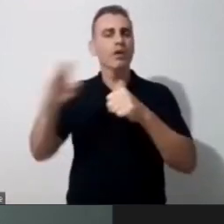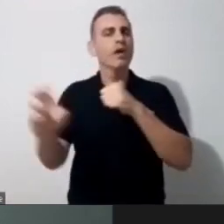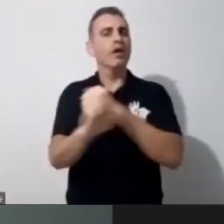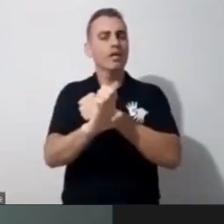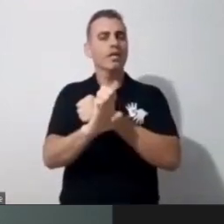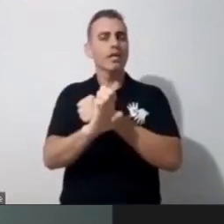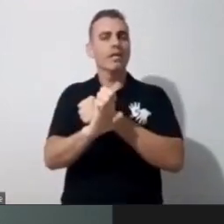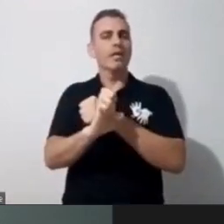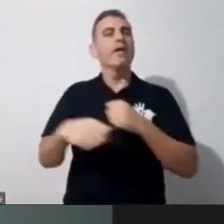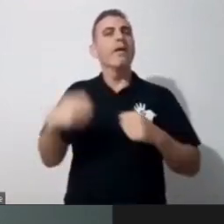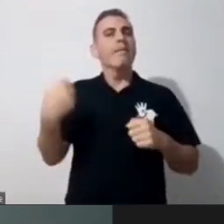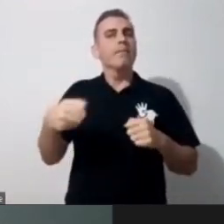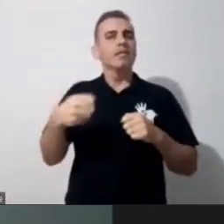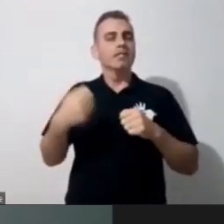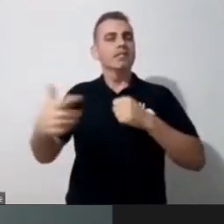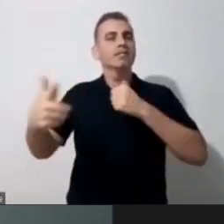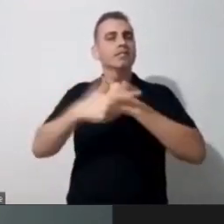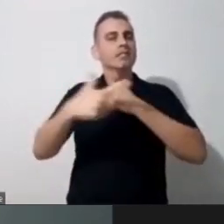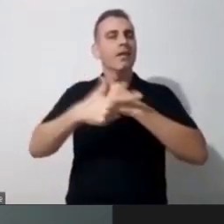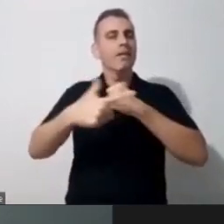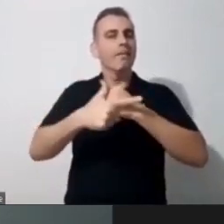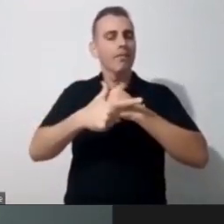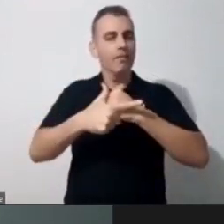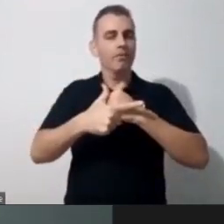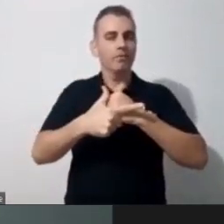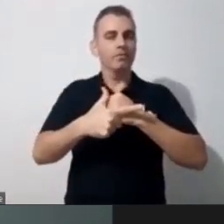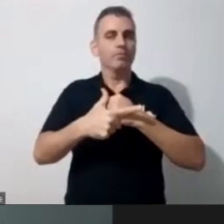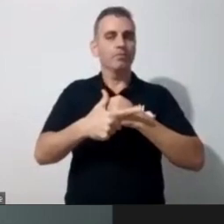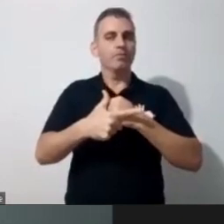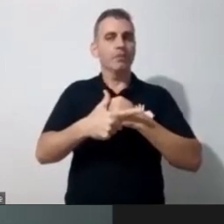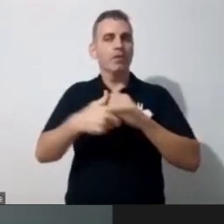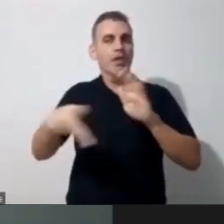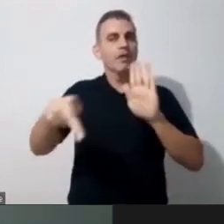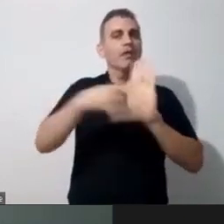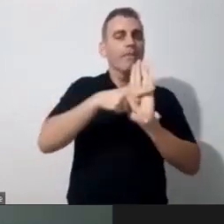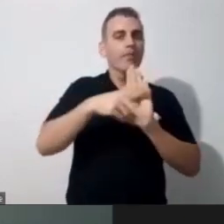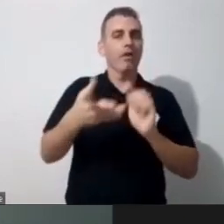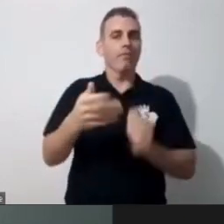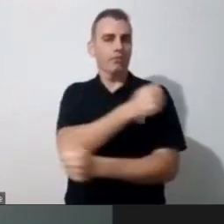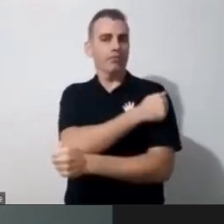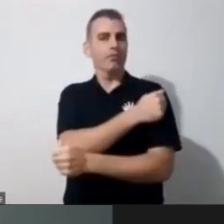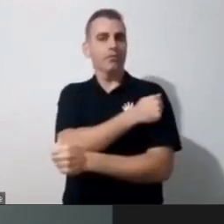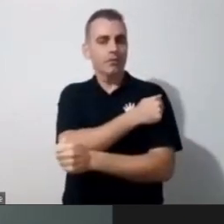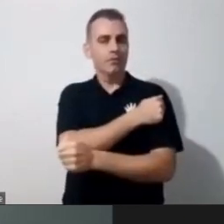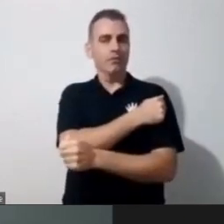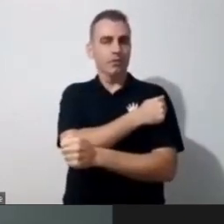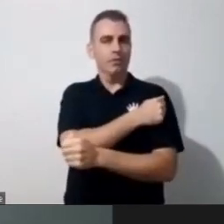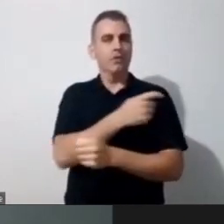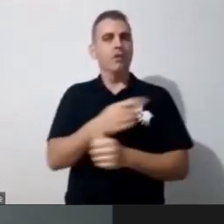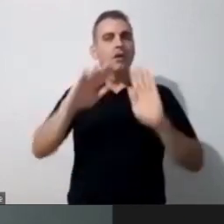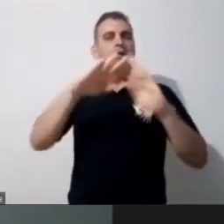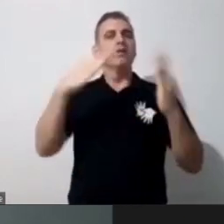escolar de que aquele aluno é da escola, né? ele é da escola, a gente não tem 18